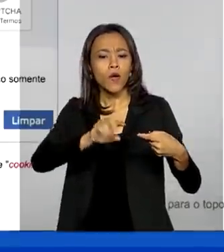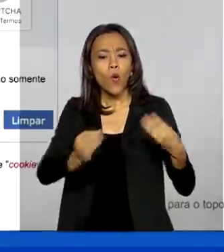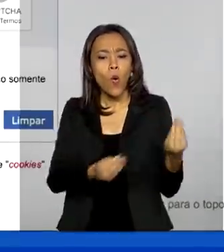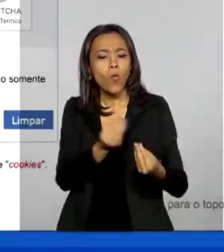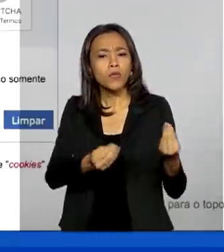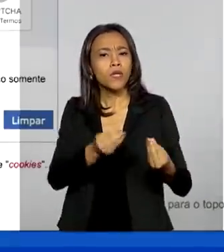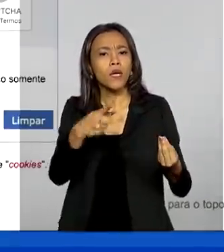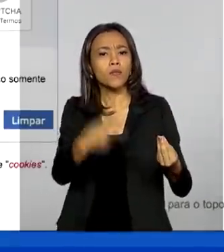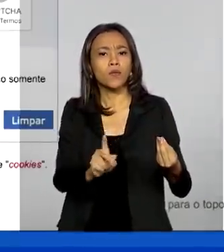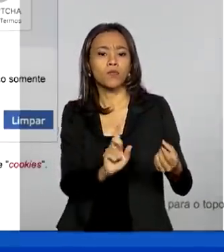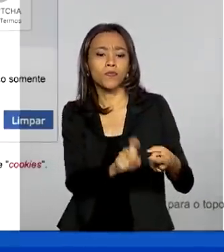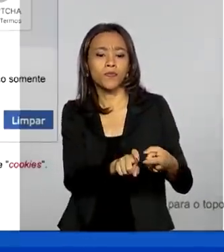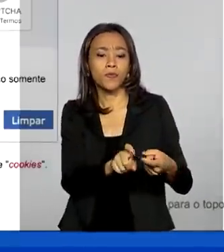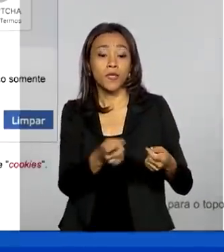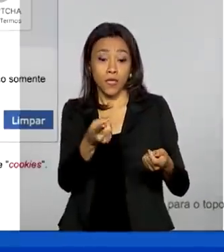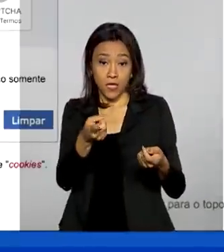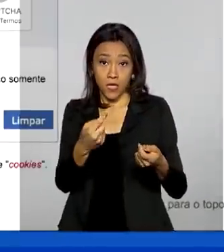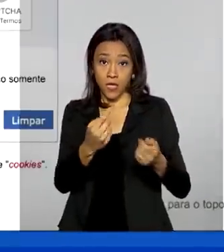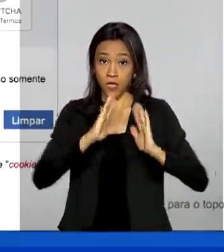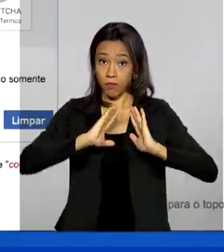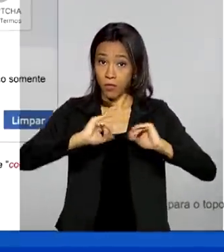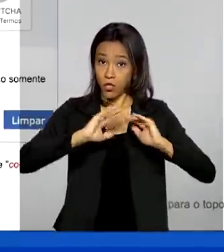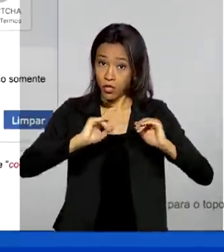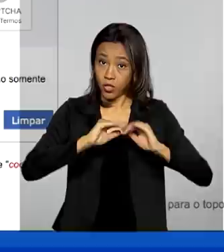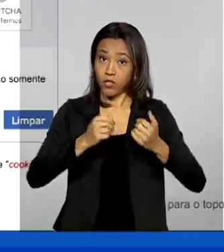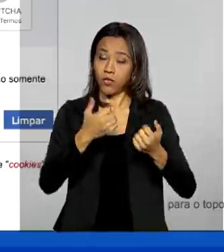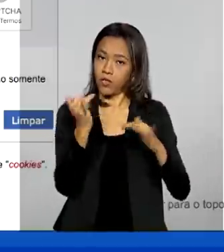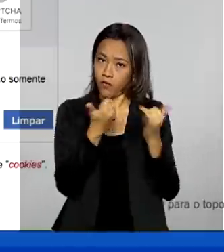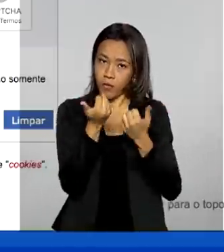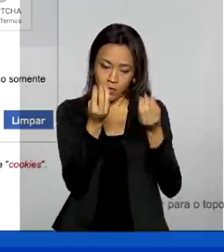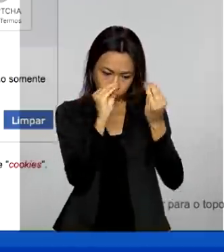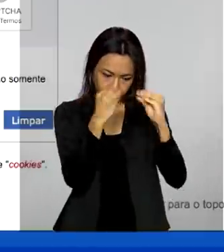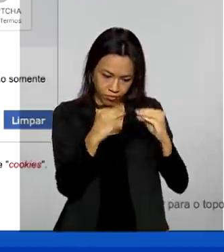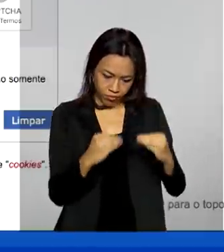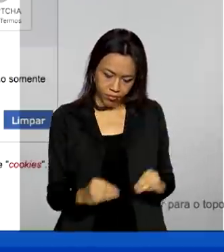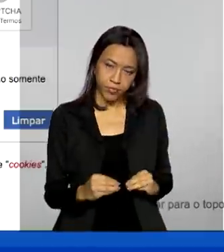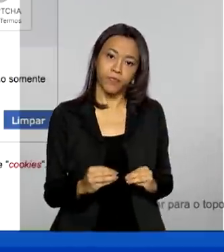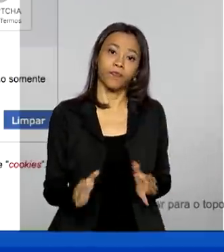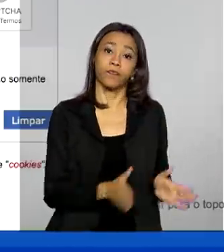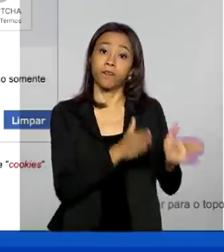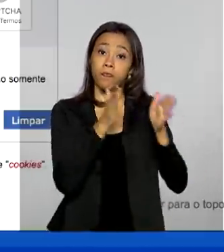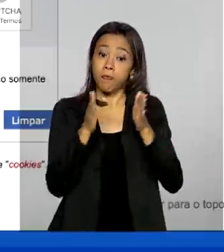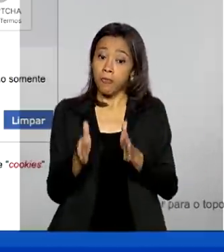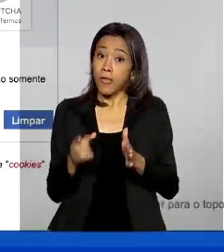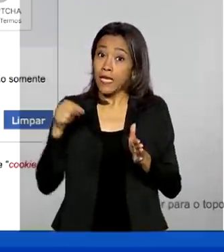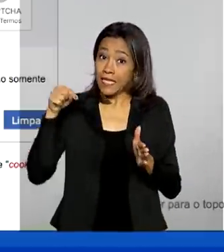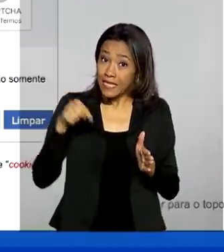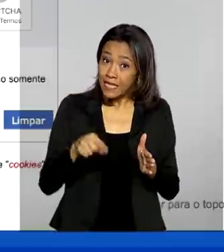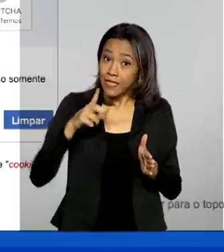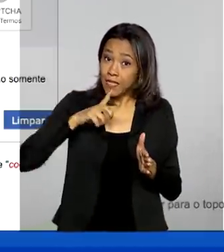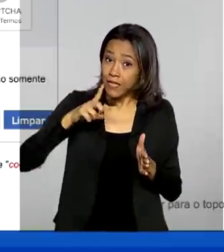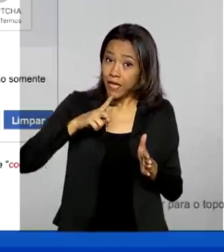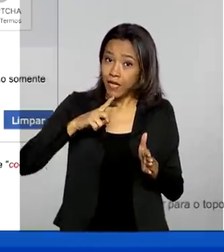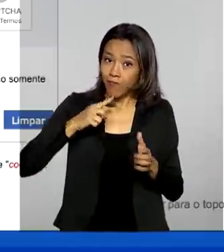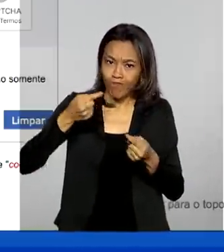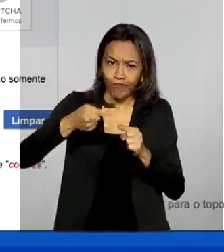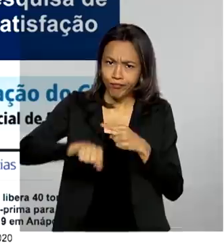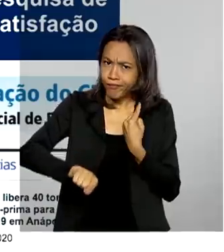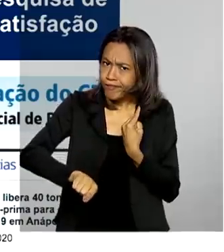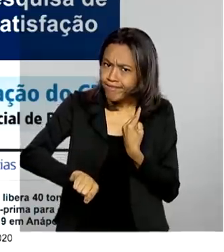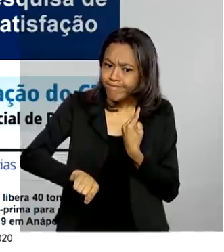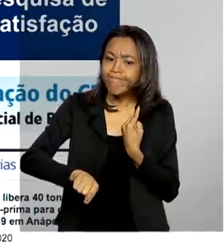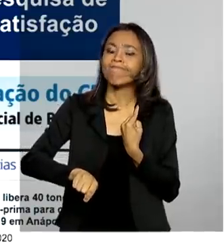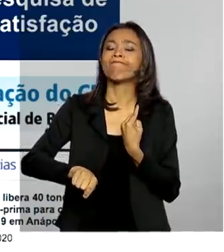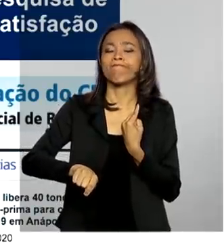cadastral e preencher os dados solicitados. Caso essa consulta apresente alguma inconsistência,